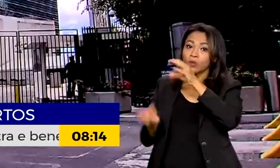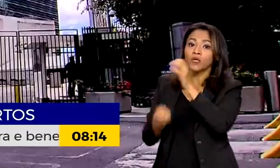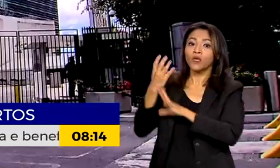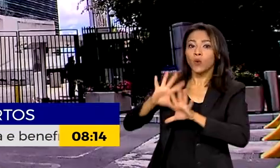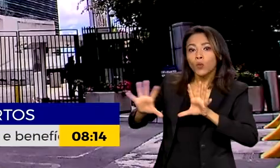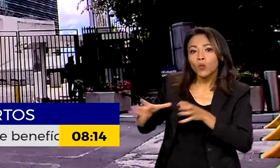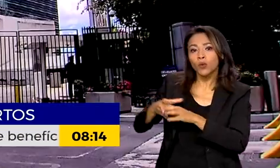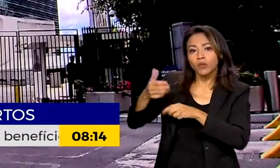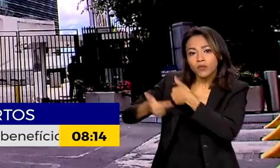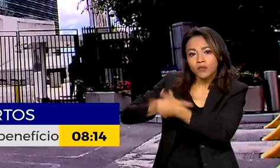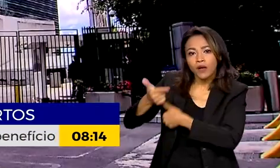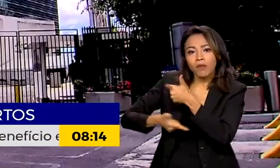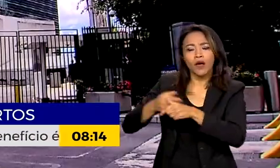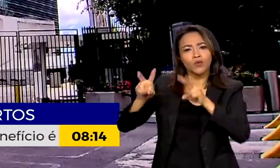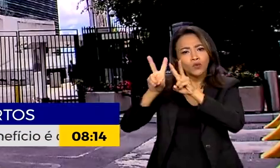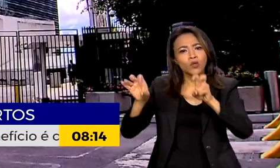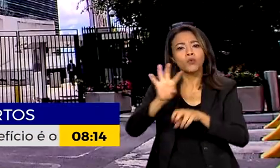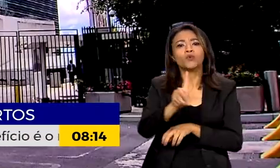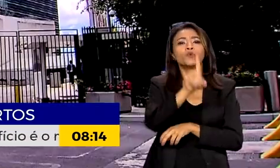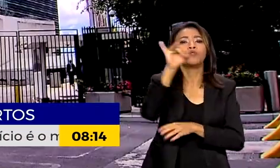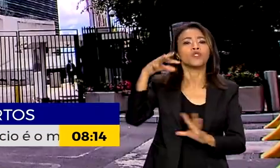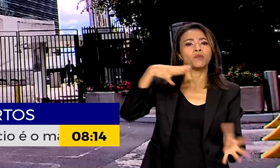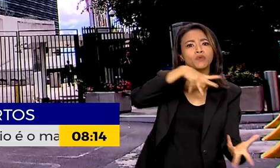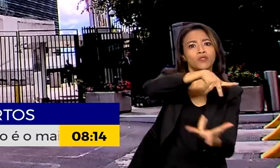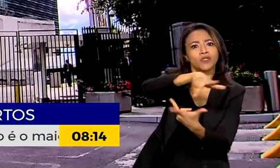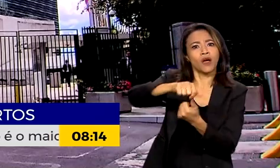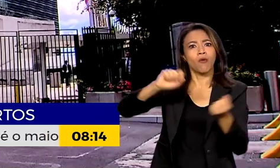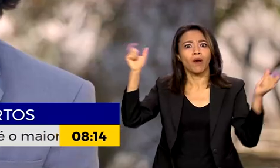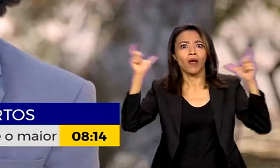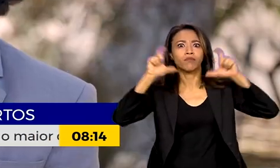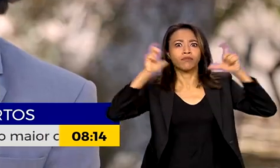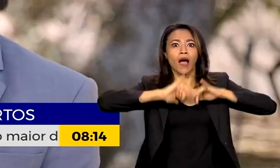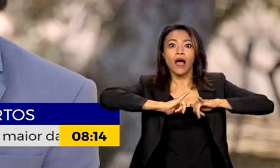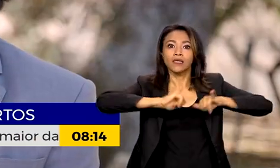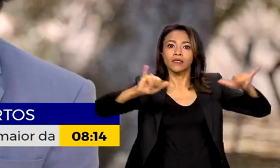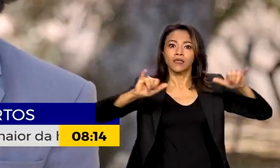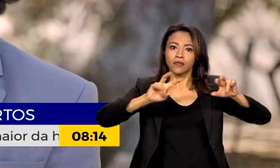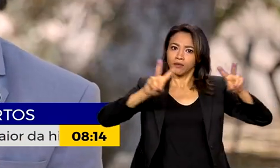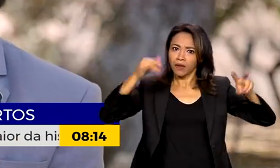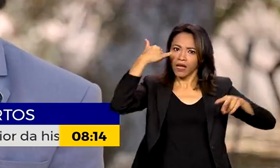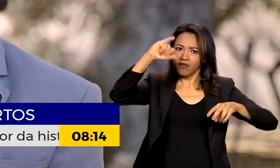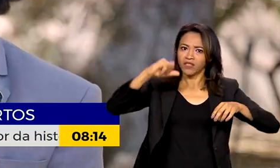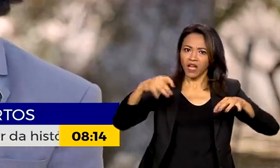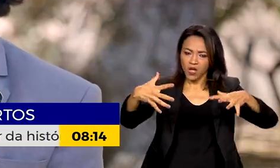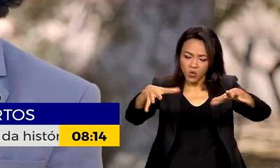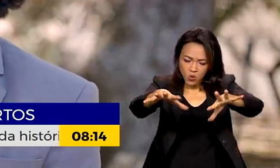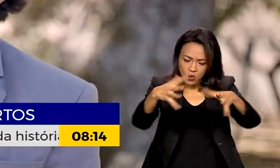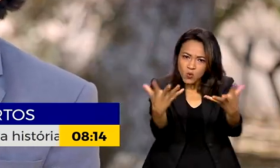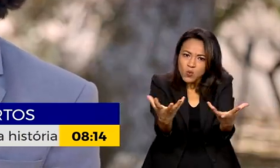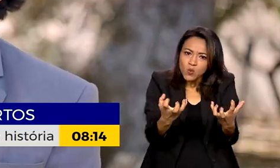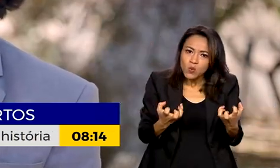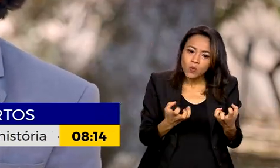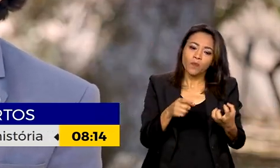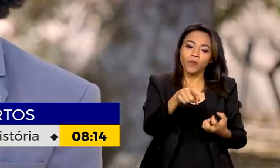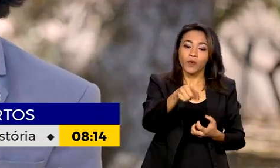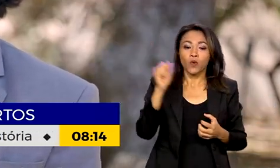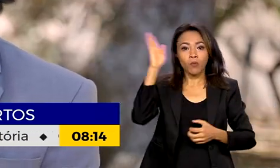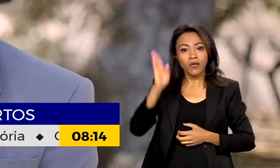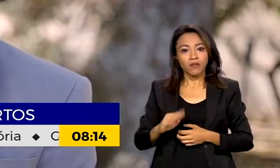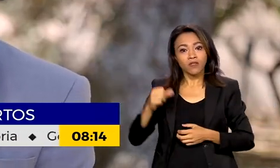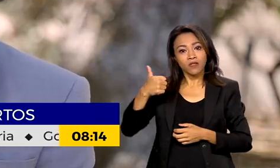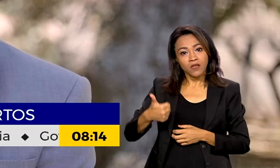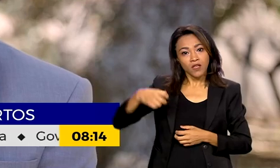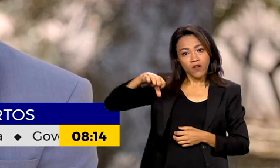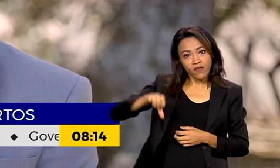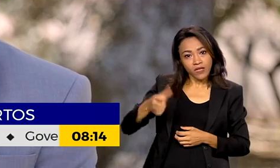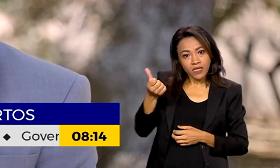do Combate à Desertificação para alertar a todos. O Brasil faz parte de um grupo de 196 países, incluindo